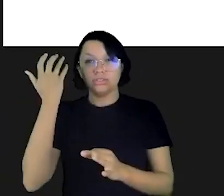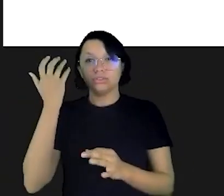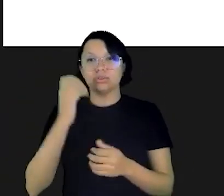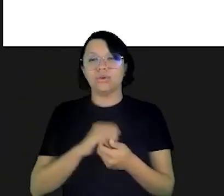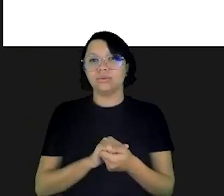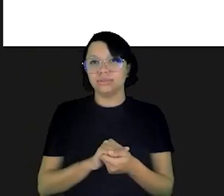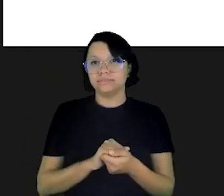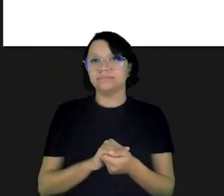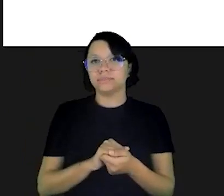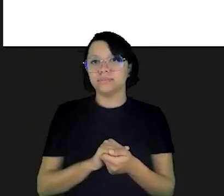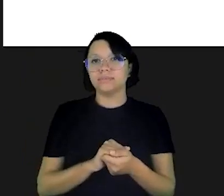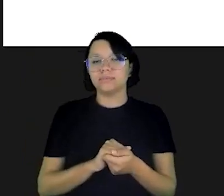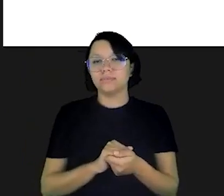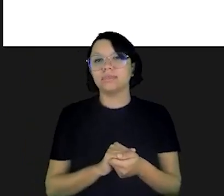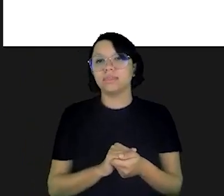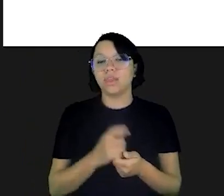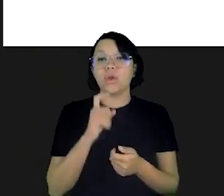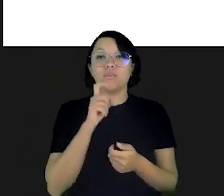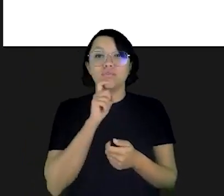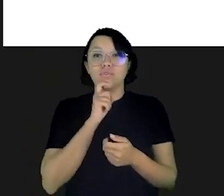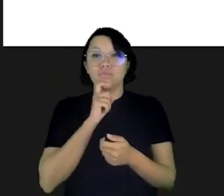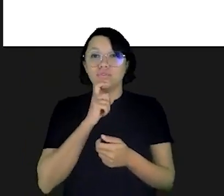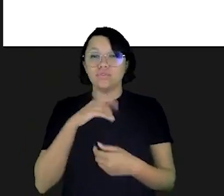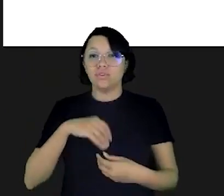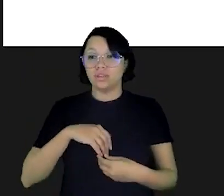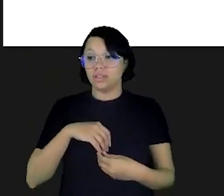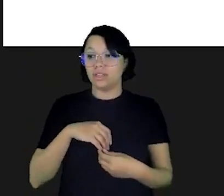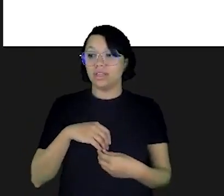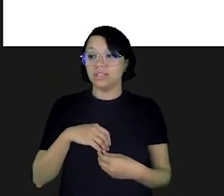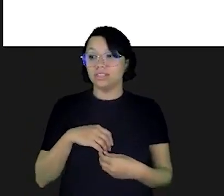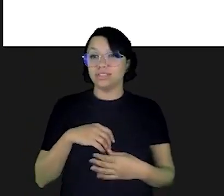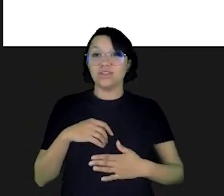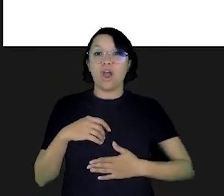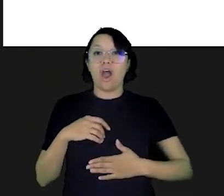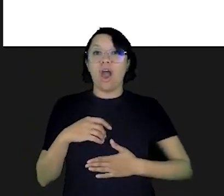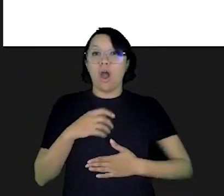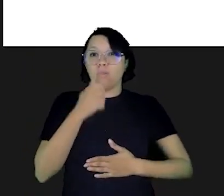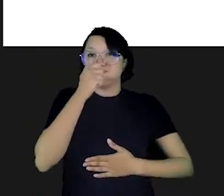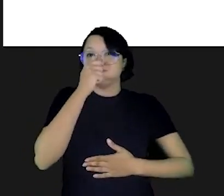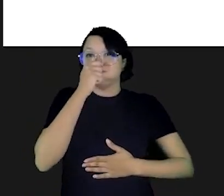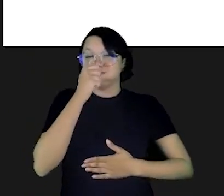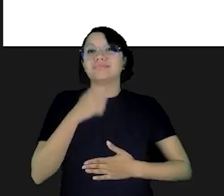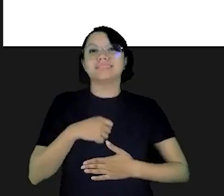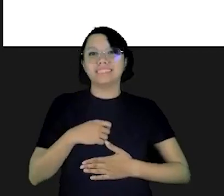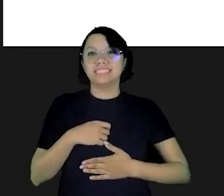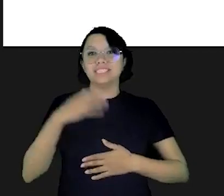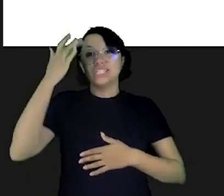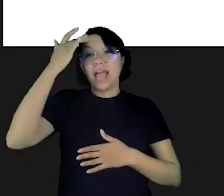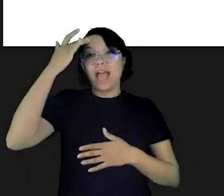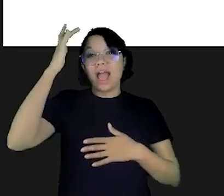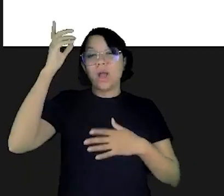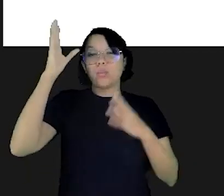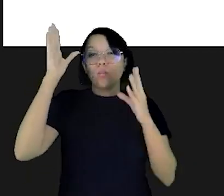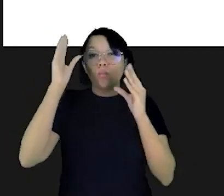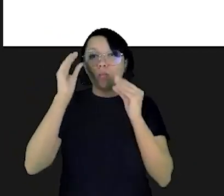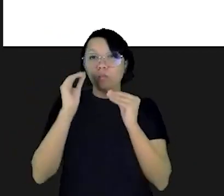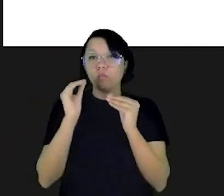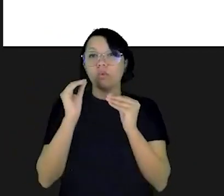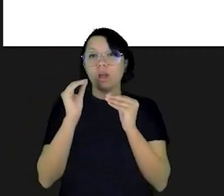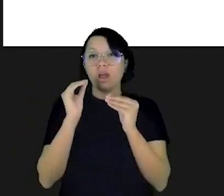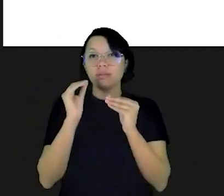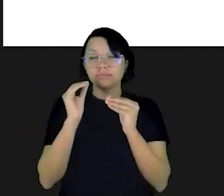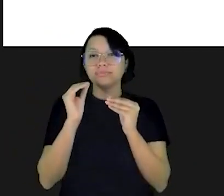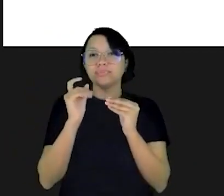ao planejamento a tomada de decisões de barriga vazia de estômago desculpa de estômago cheio